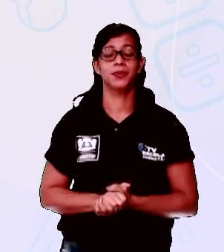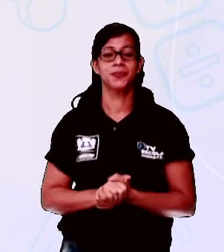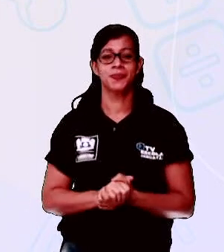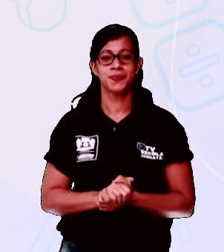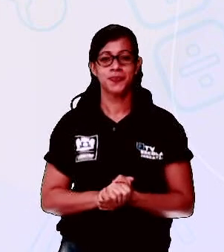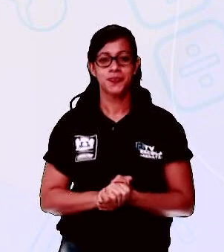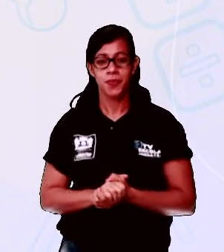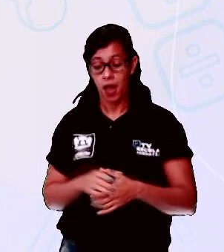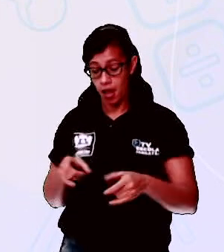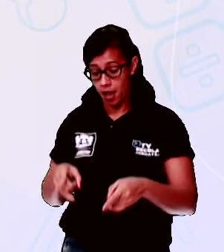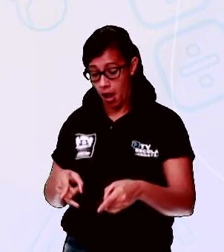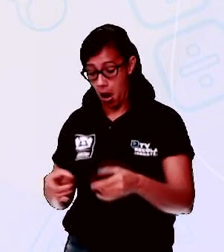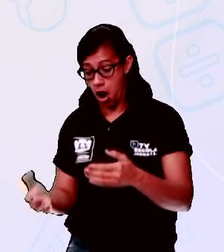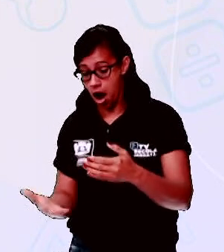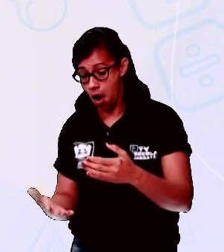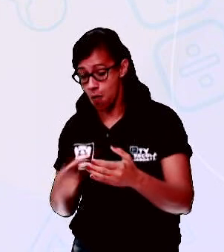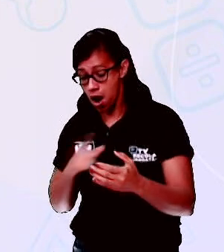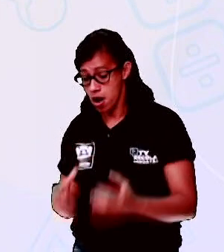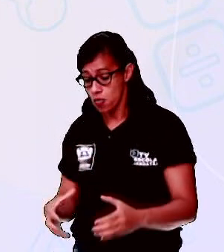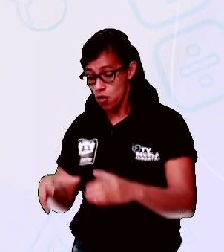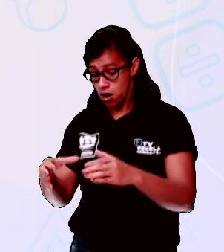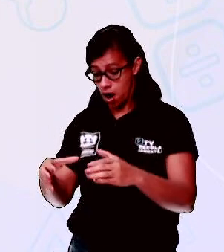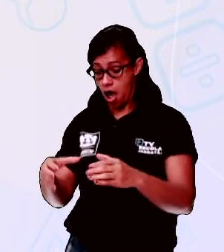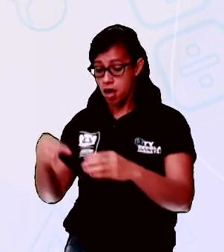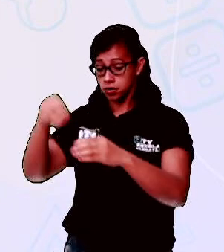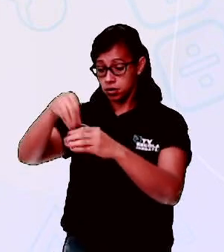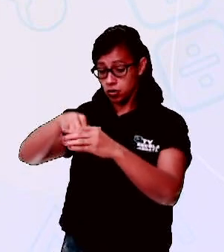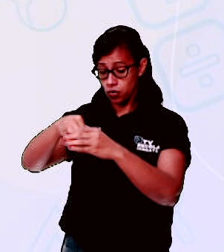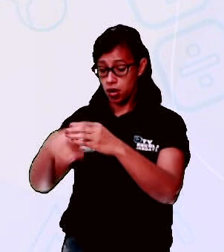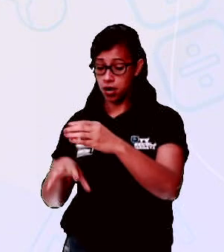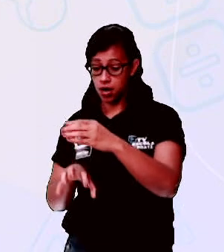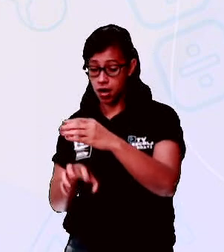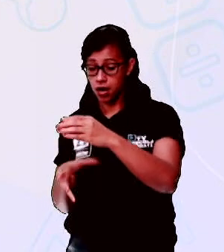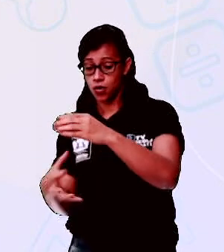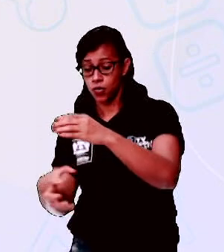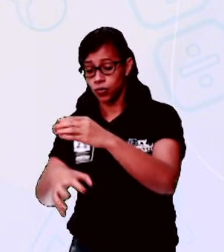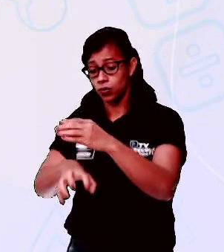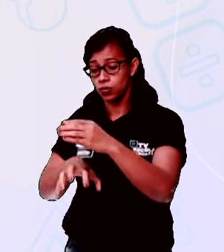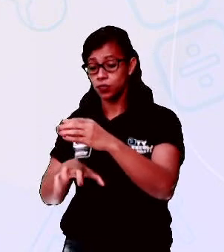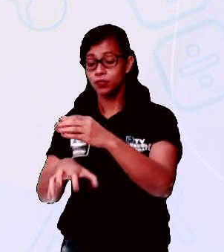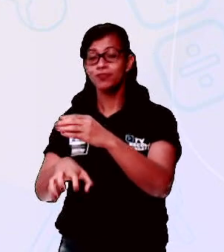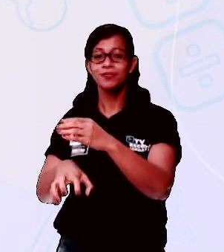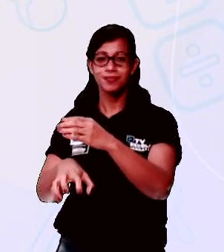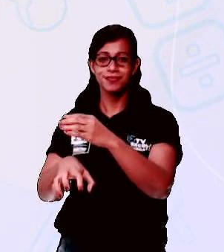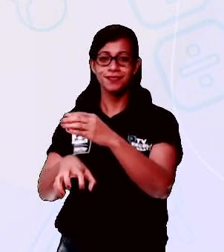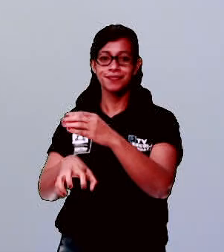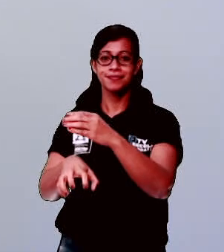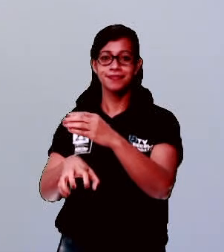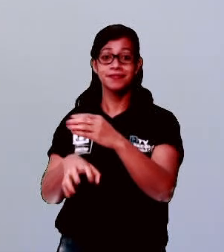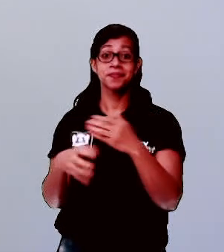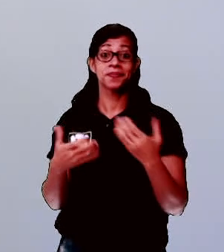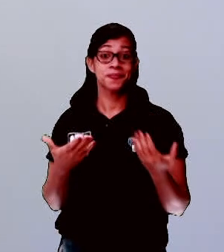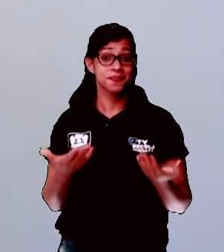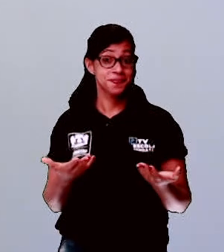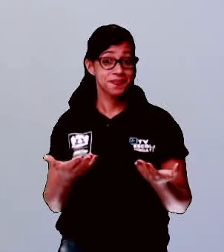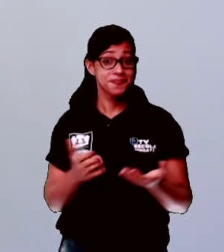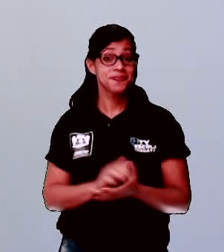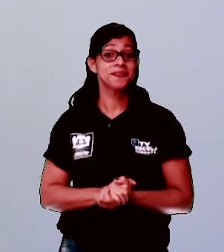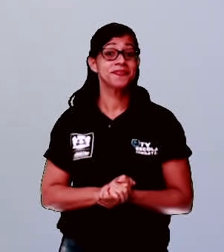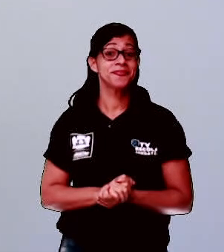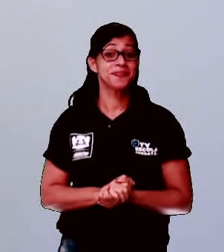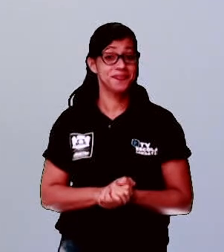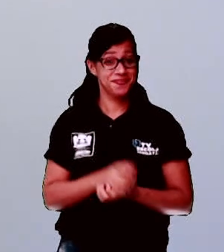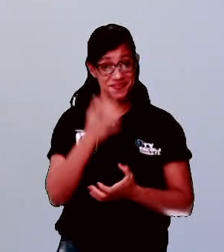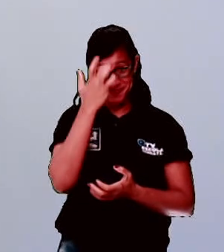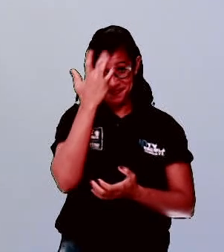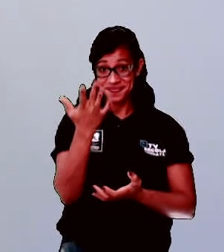Debaixo da cama tem uma jarra. Dentro da jarra tem uma aranha. Tanto a aranha arranha a jarra, como a jarra arranha a aranha. Passei no teste